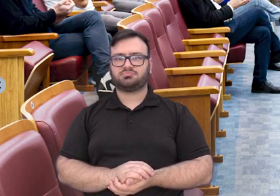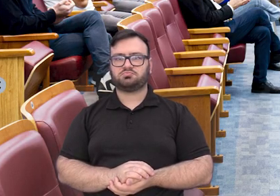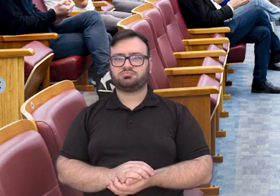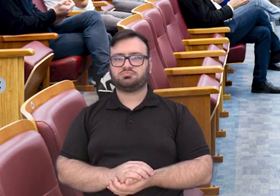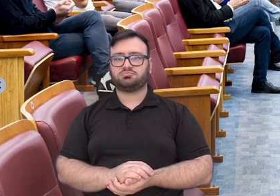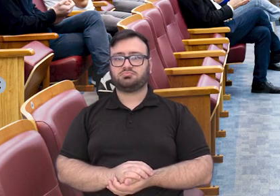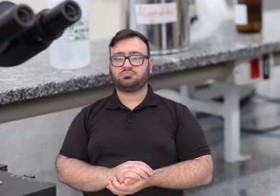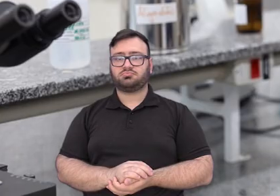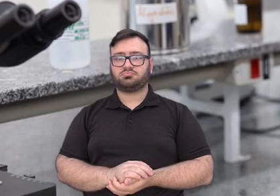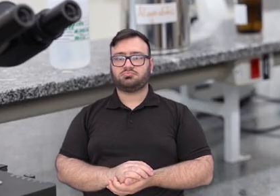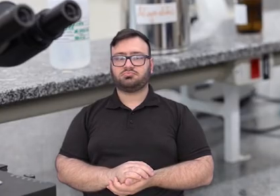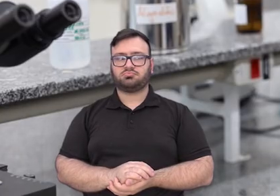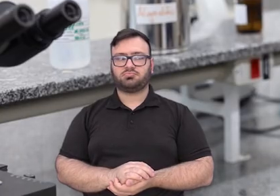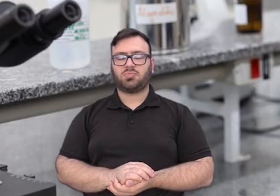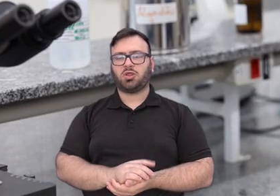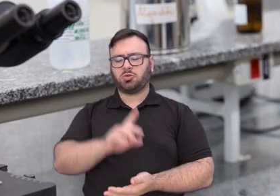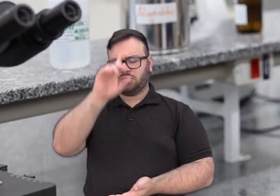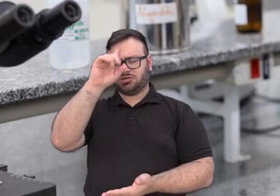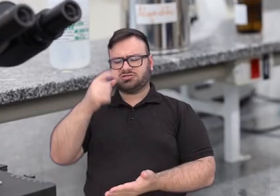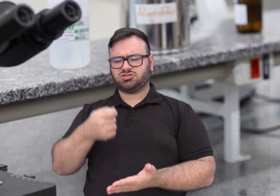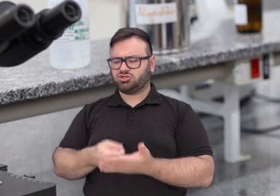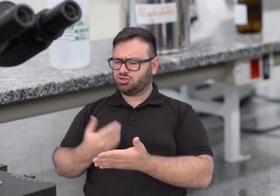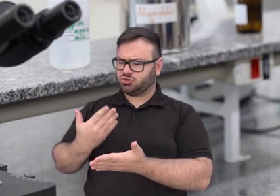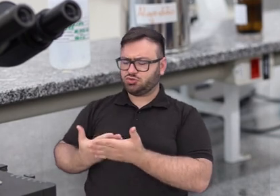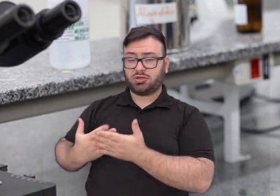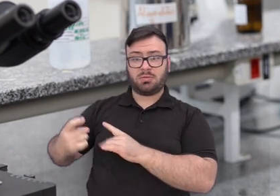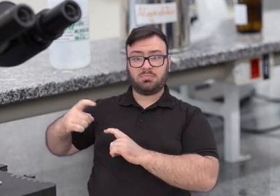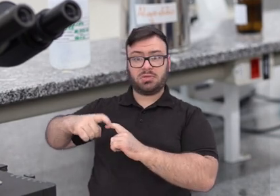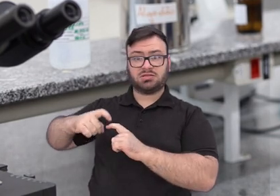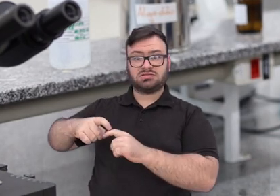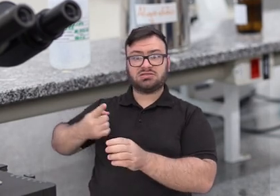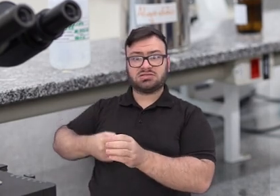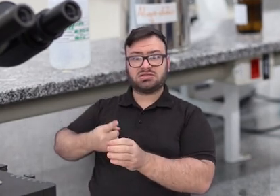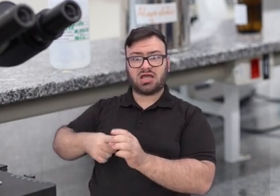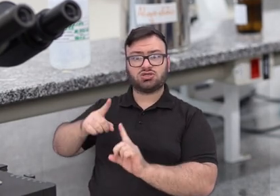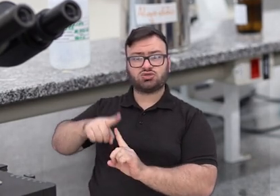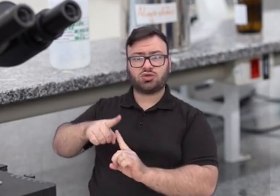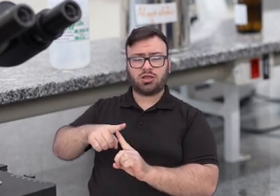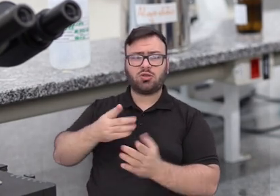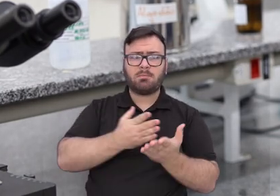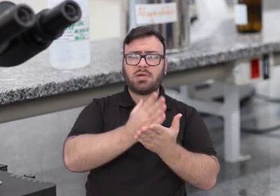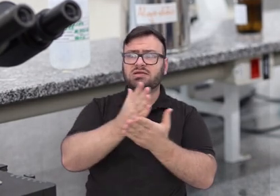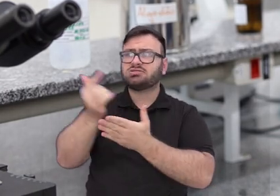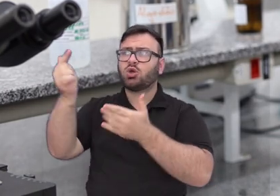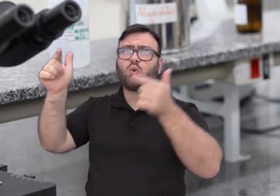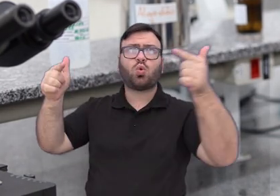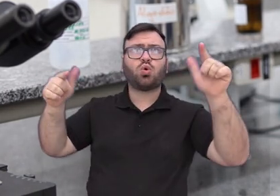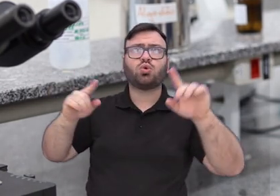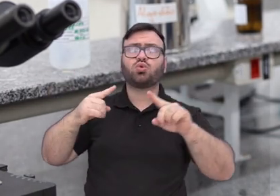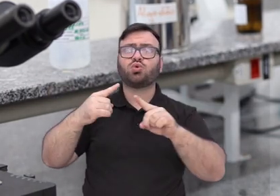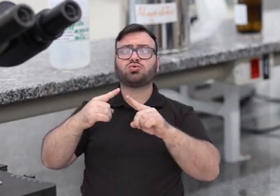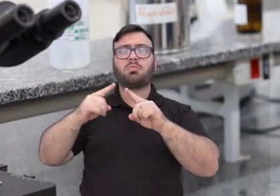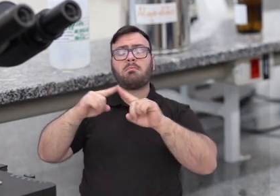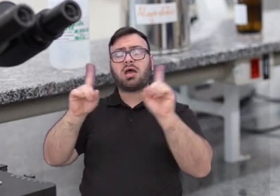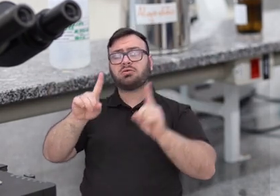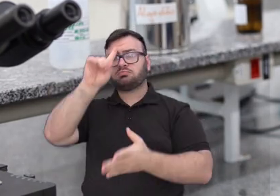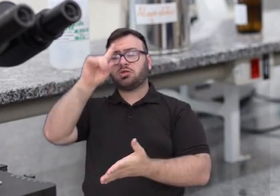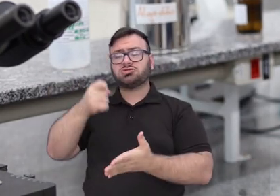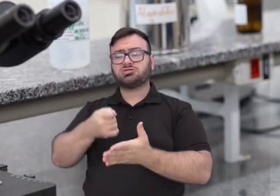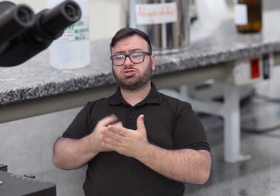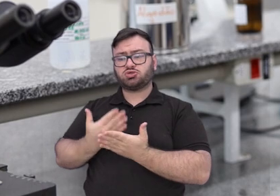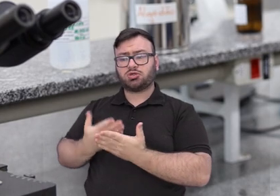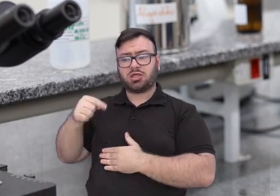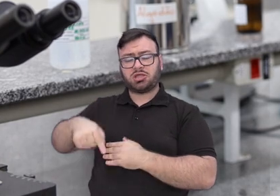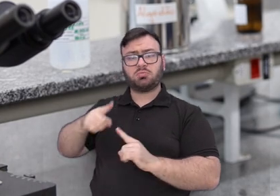Eu decidi fazer medicina aqui em Toledo porque tinha passado em outros lugares, mas acabei vindo para cá, porque já morava na região. E